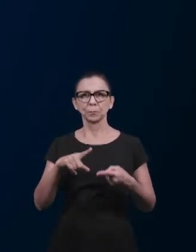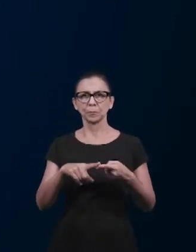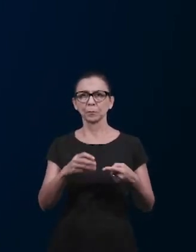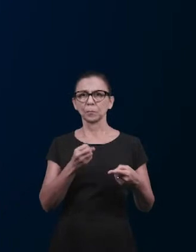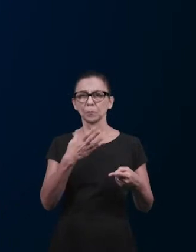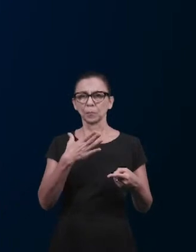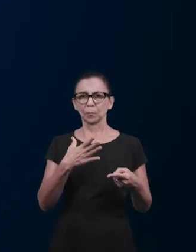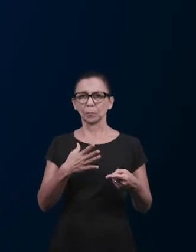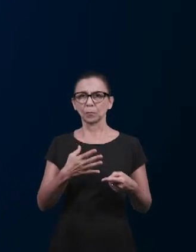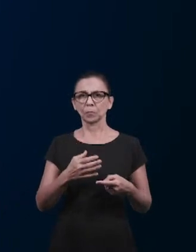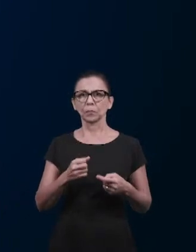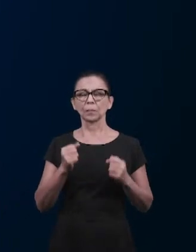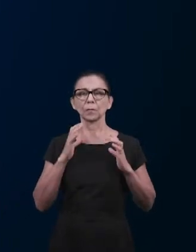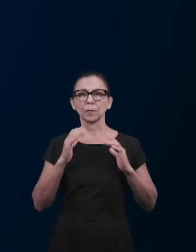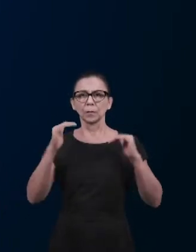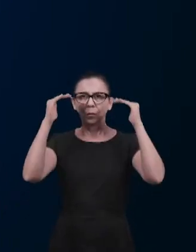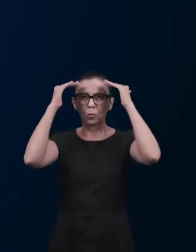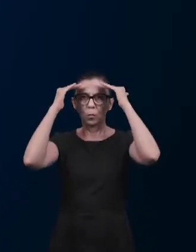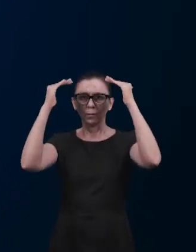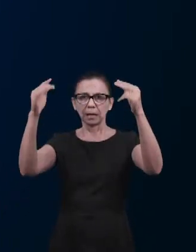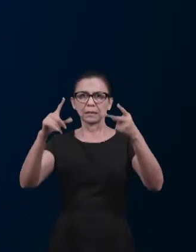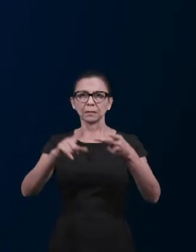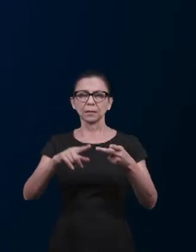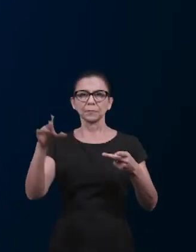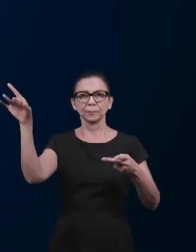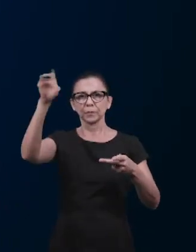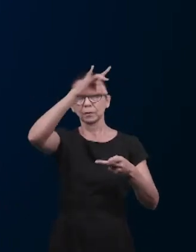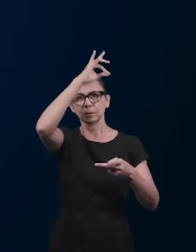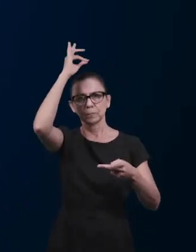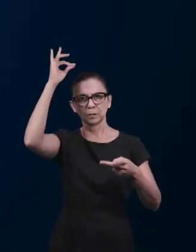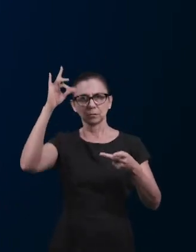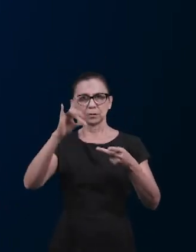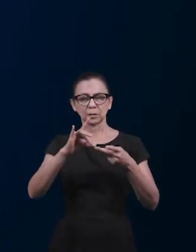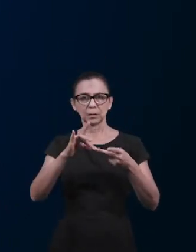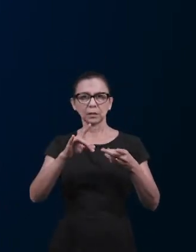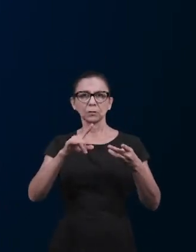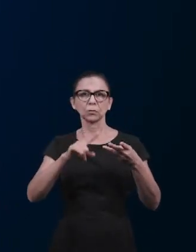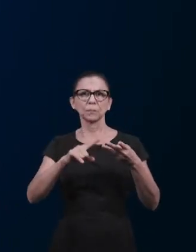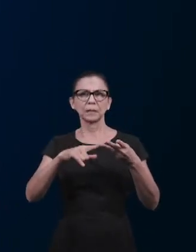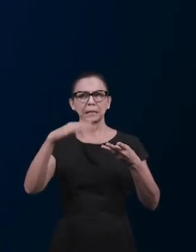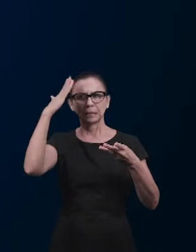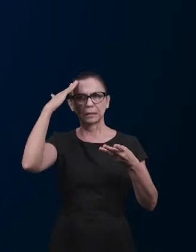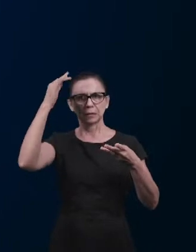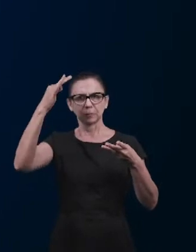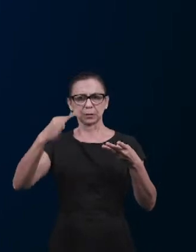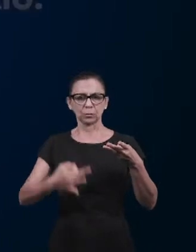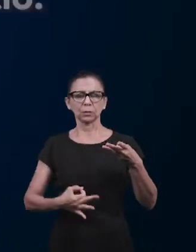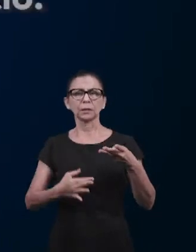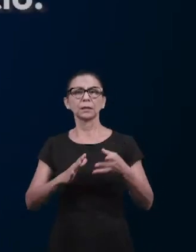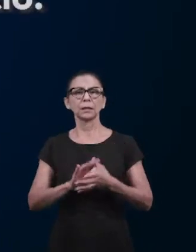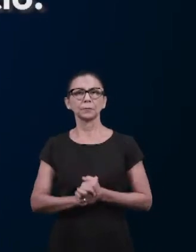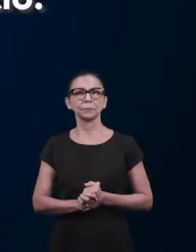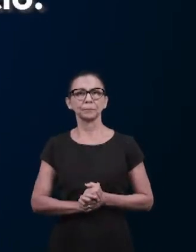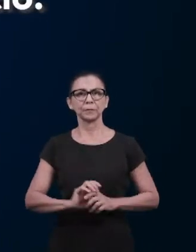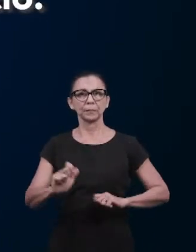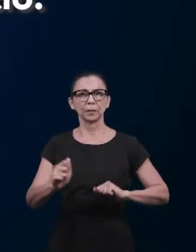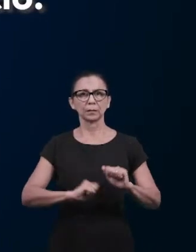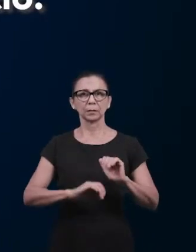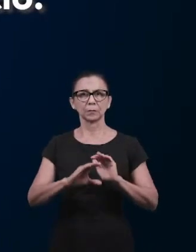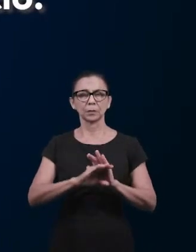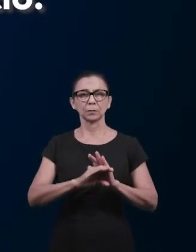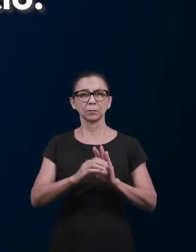Espírito Santo e de sabedoria, como diz no texto, em Atos dos Apóstolos, capítulo seis, verso três,